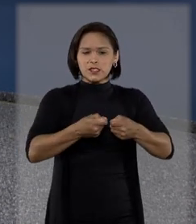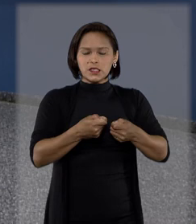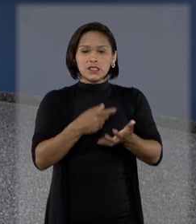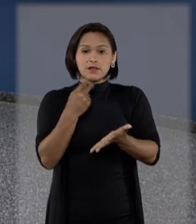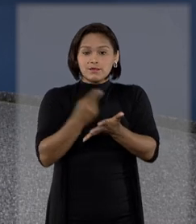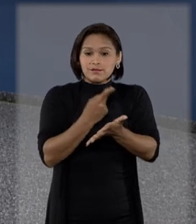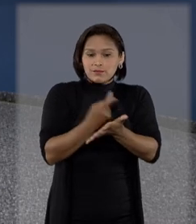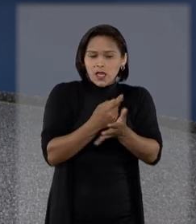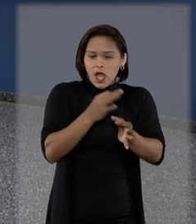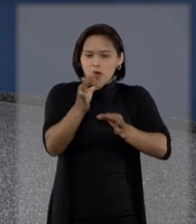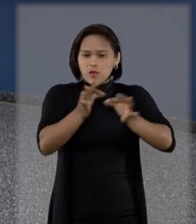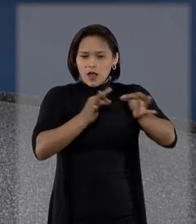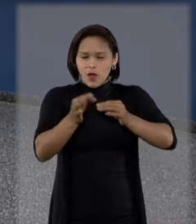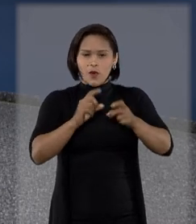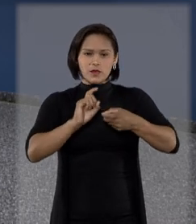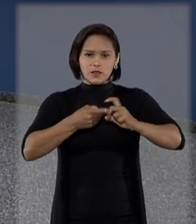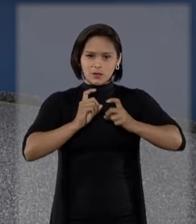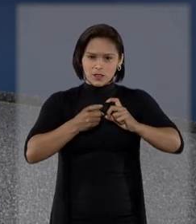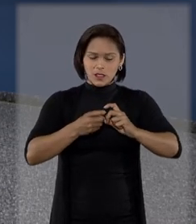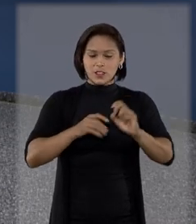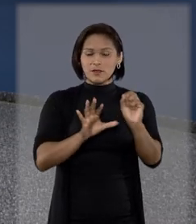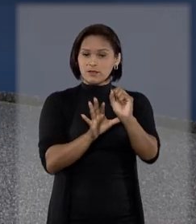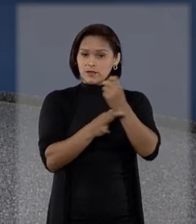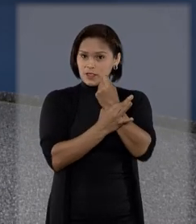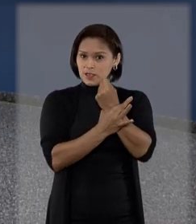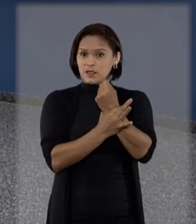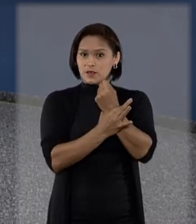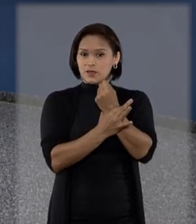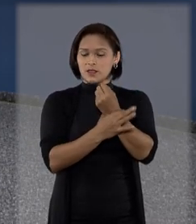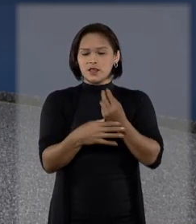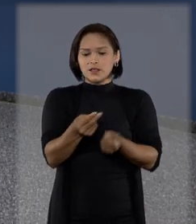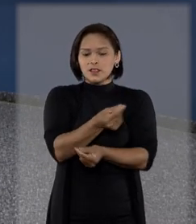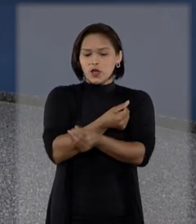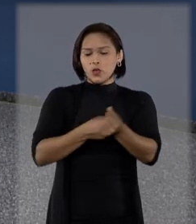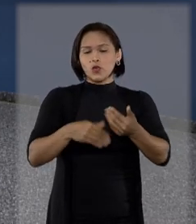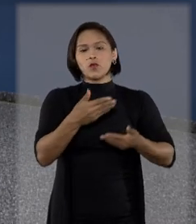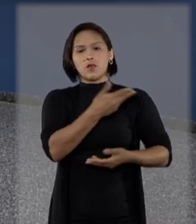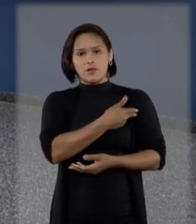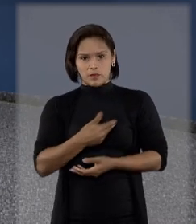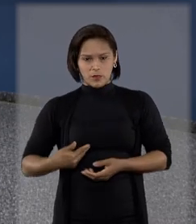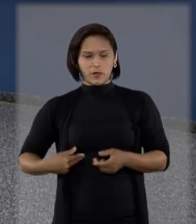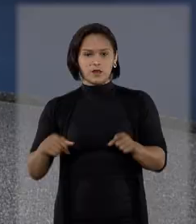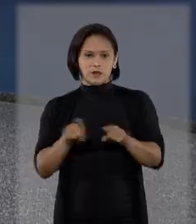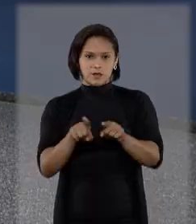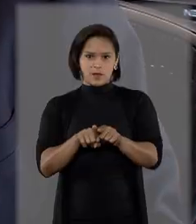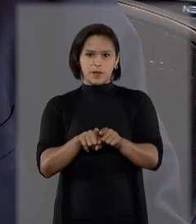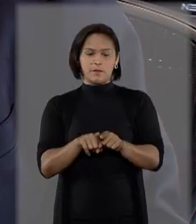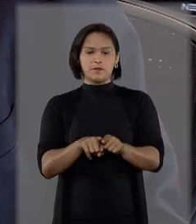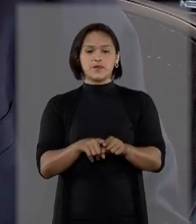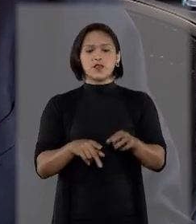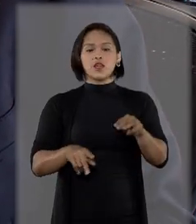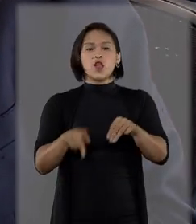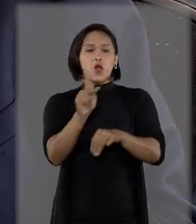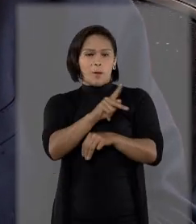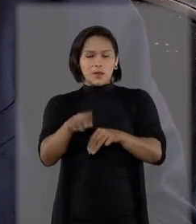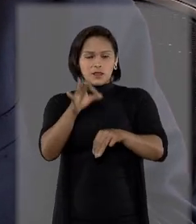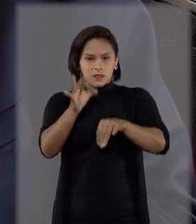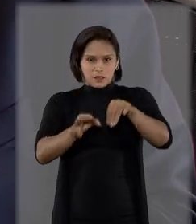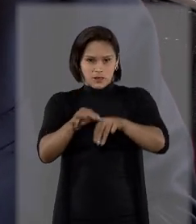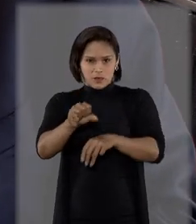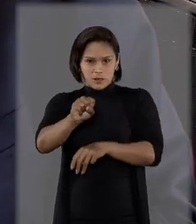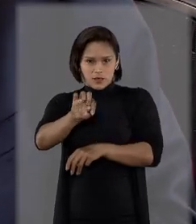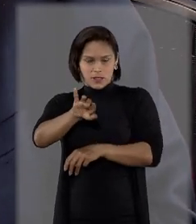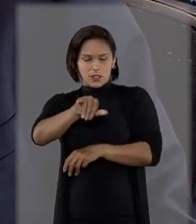causar lesão à ordem administrativa, à segurança e à economia públicas. O presidente do